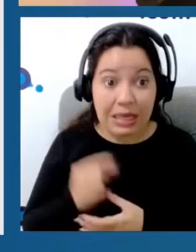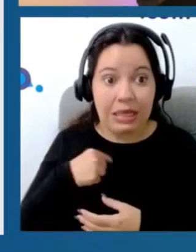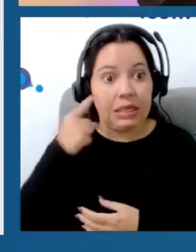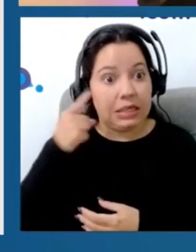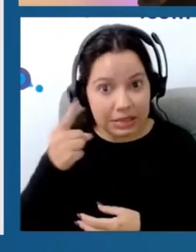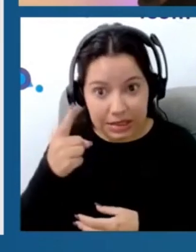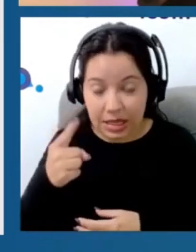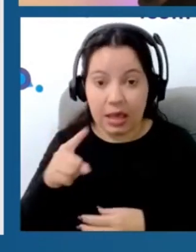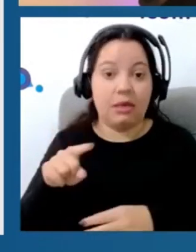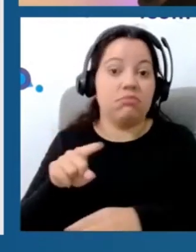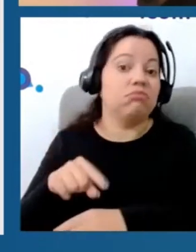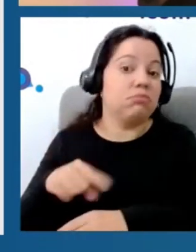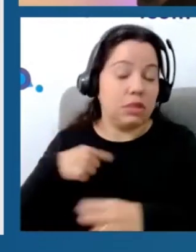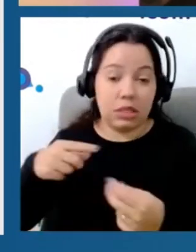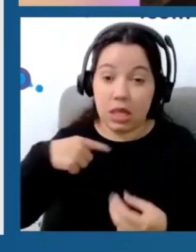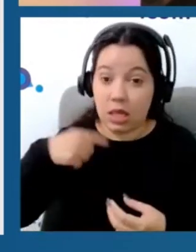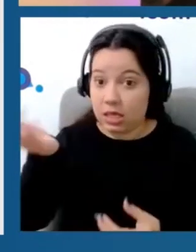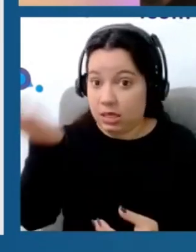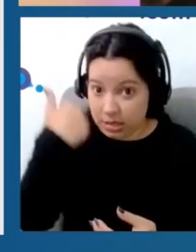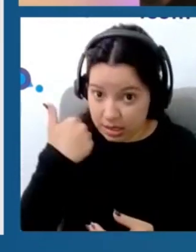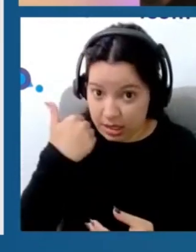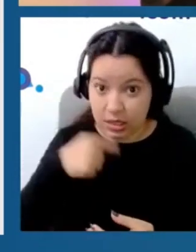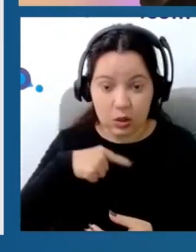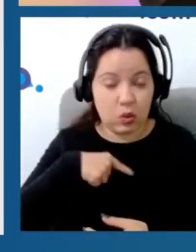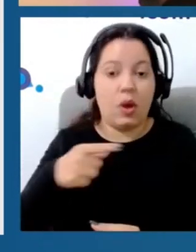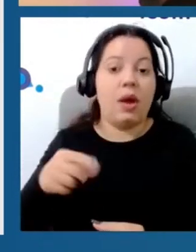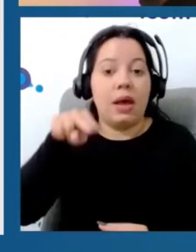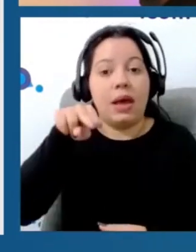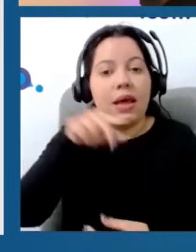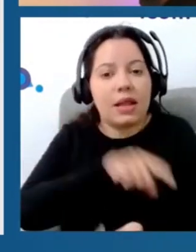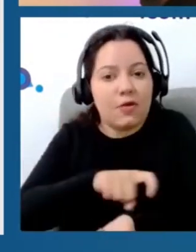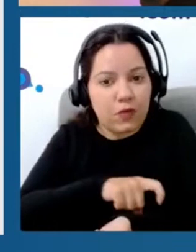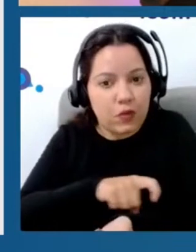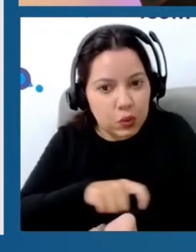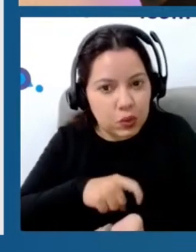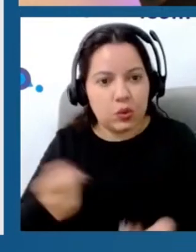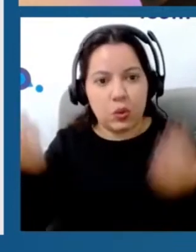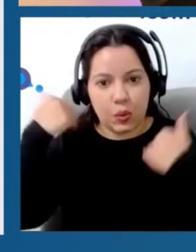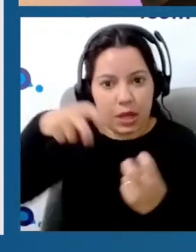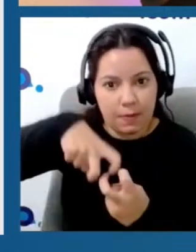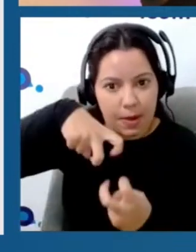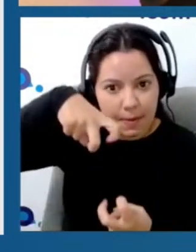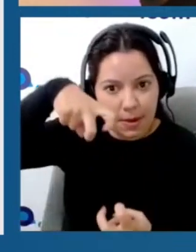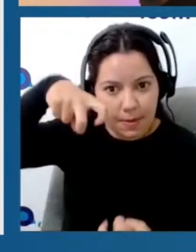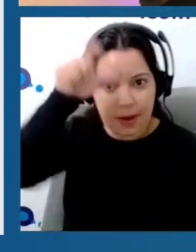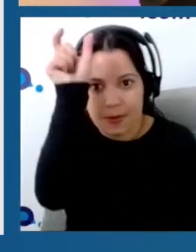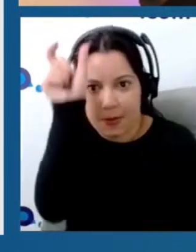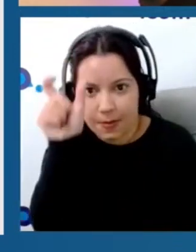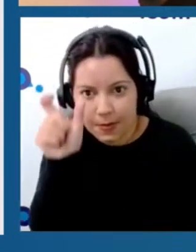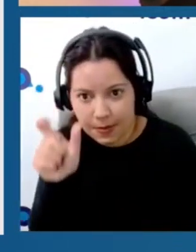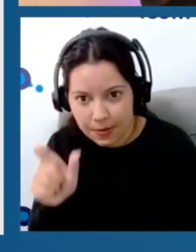sistema nervoso, nos três níveis do sistema nervoso, sistema supraespinhal, espinhal e também no sistema nervoso